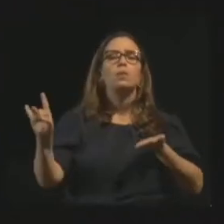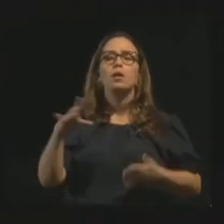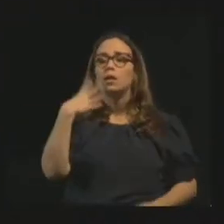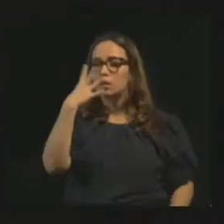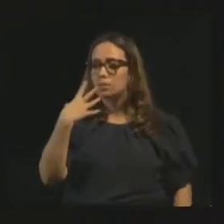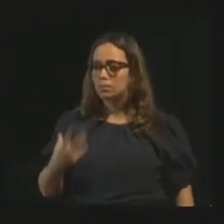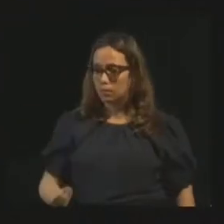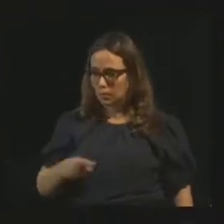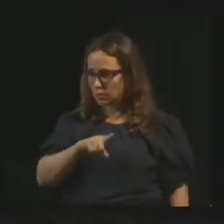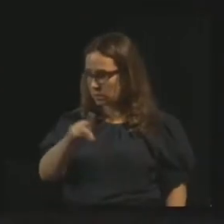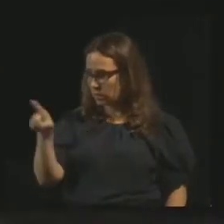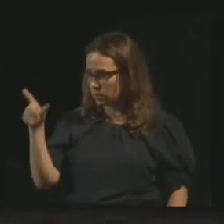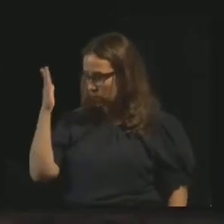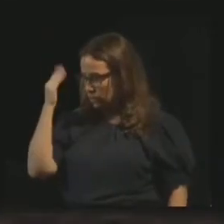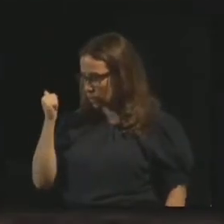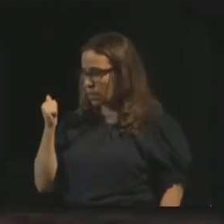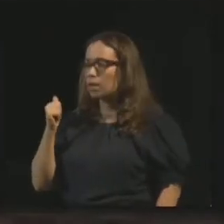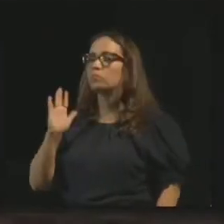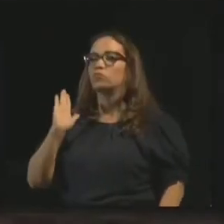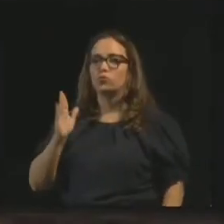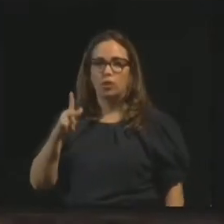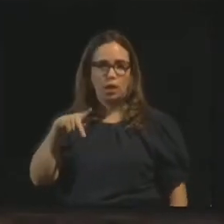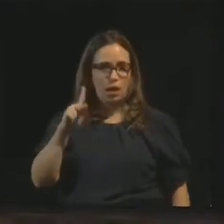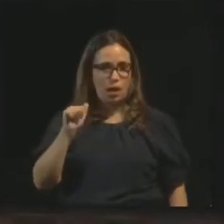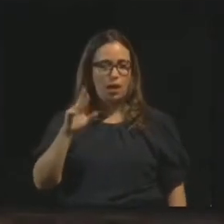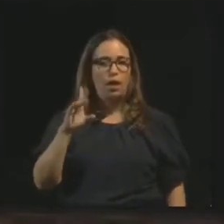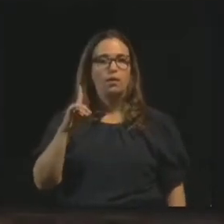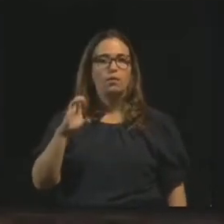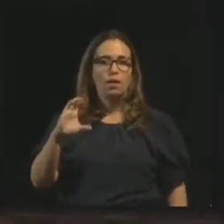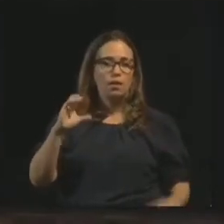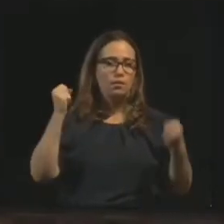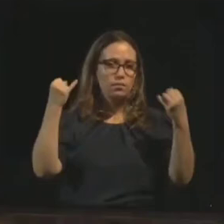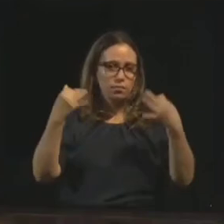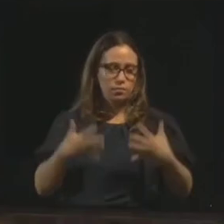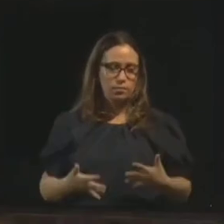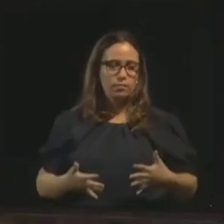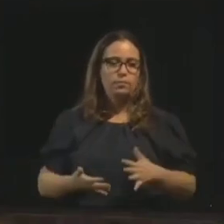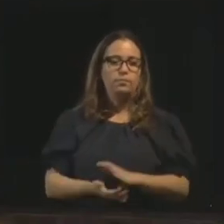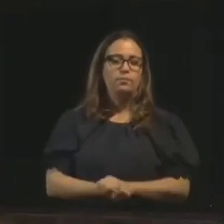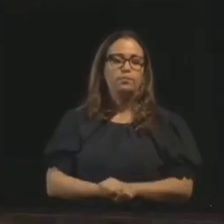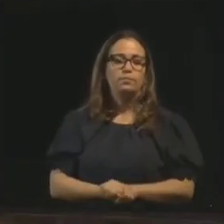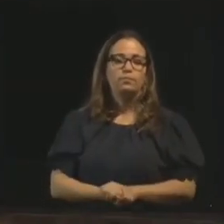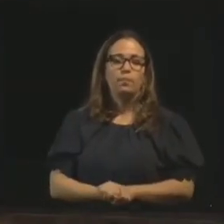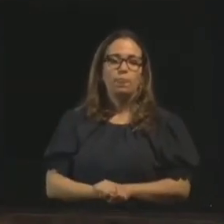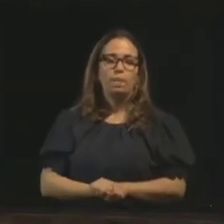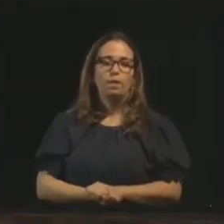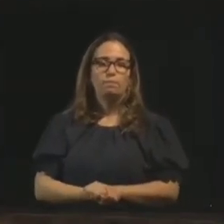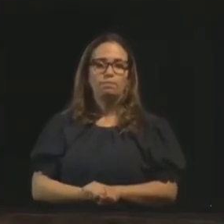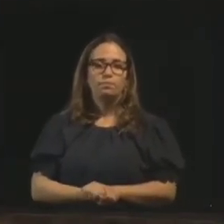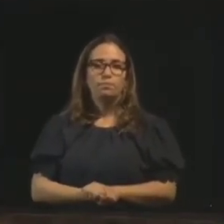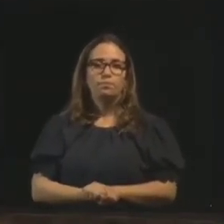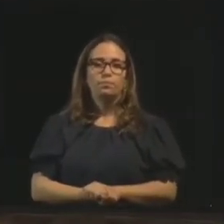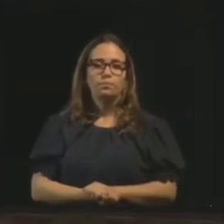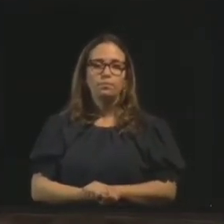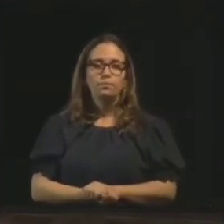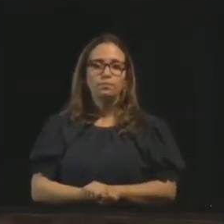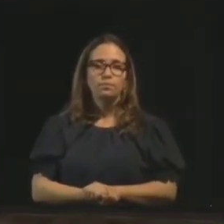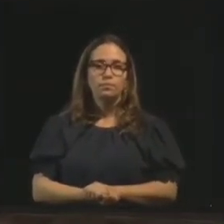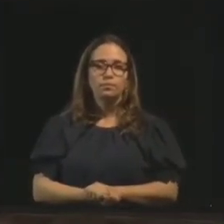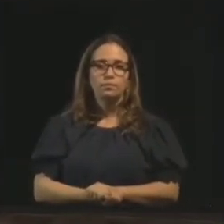sabem? Kardec falou sobre eles também. A gente vai ver aqui. E concluir com advertências, esperanças e